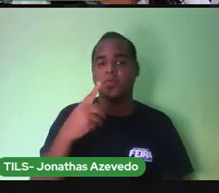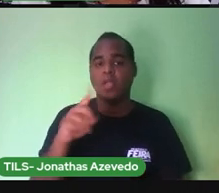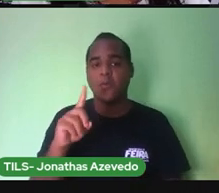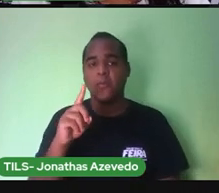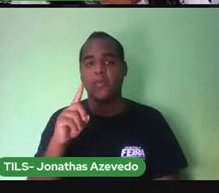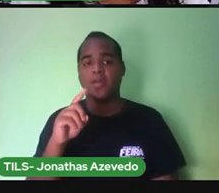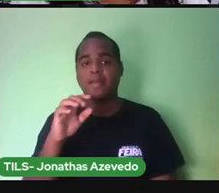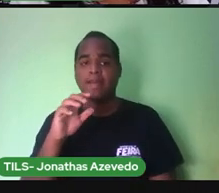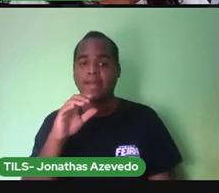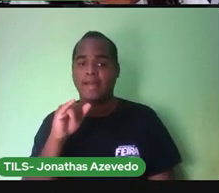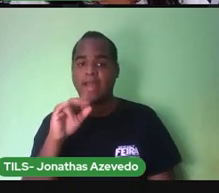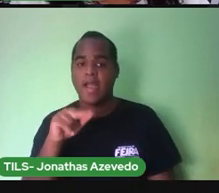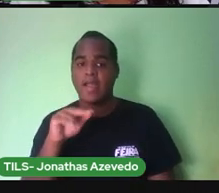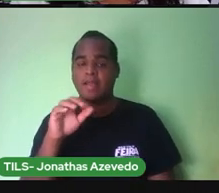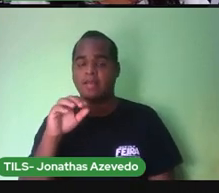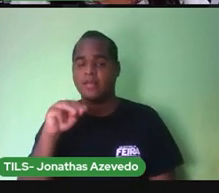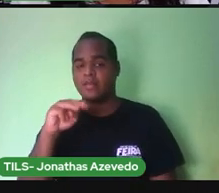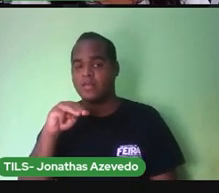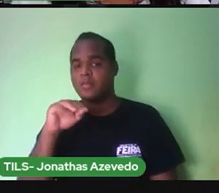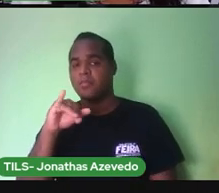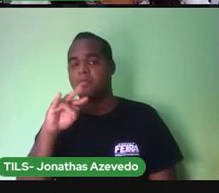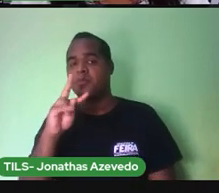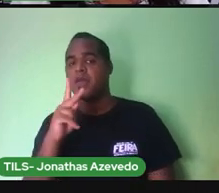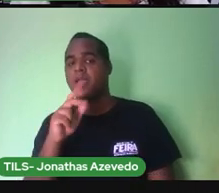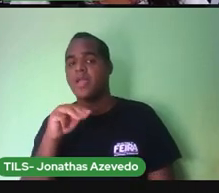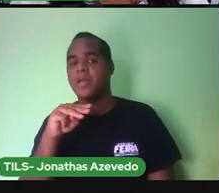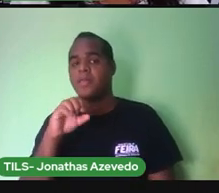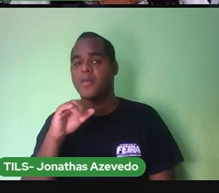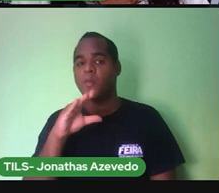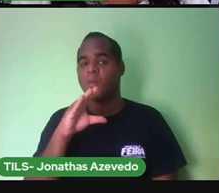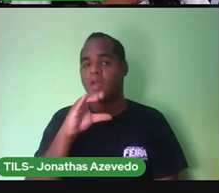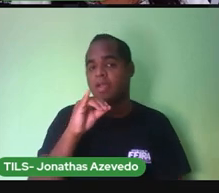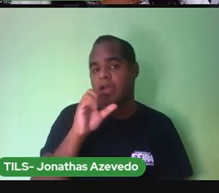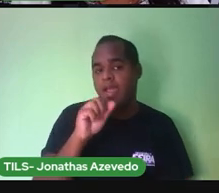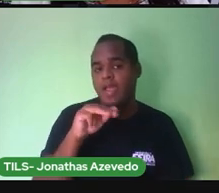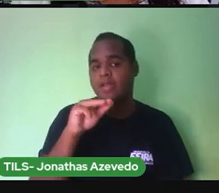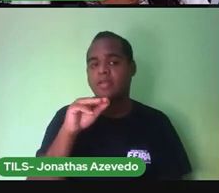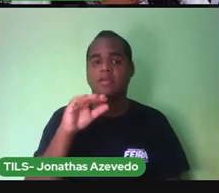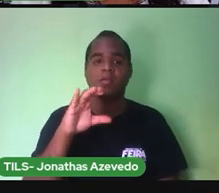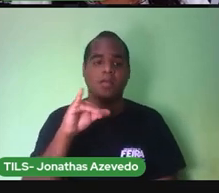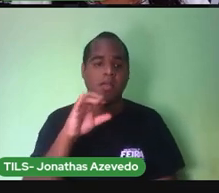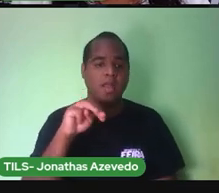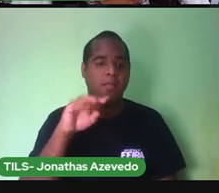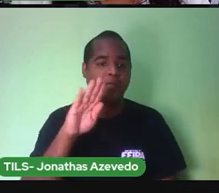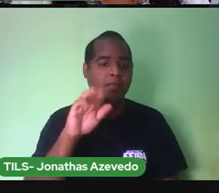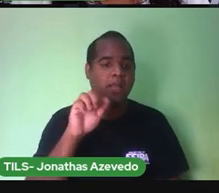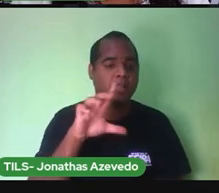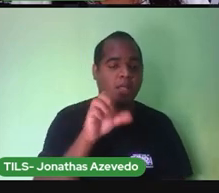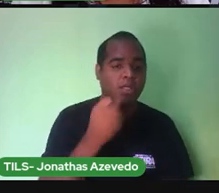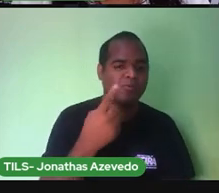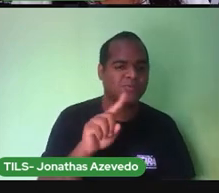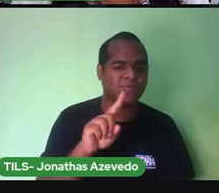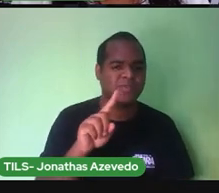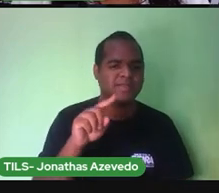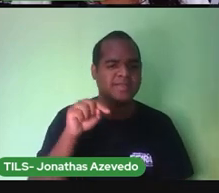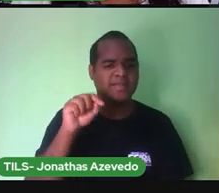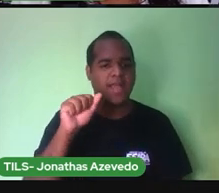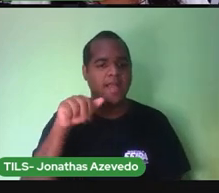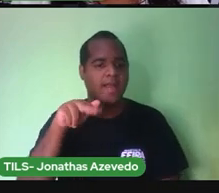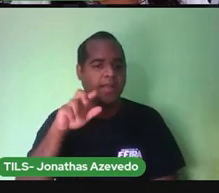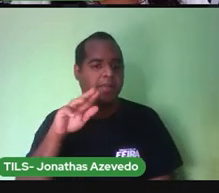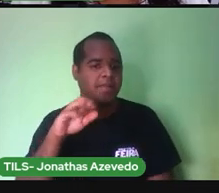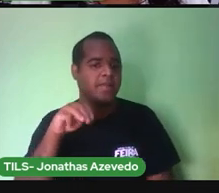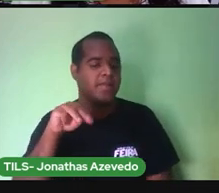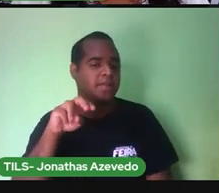Cai aqui na minha mão. Cai, cai, balão. Cai, cai, balão. Aqui na minha